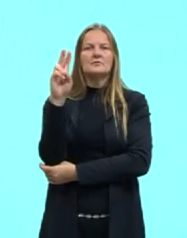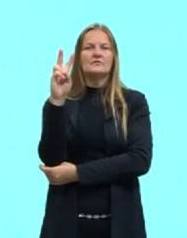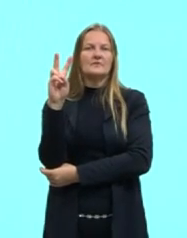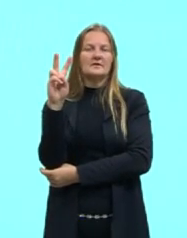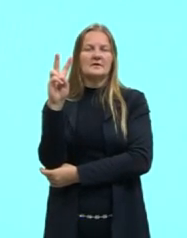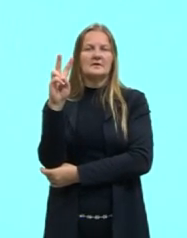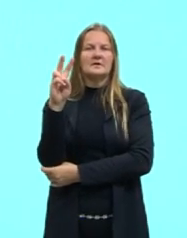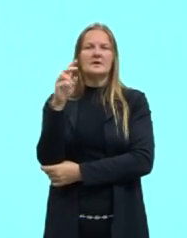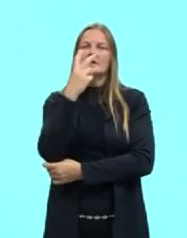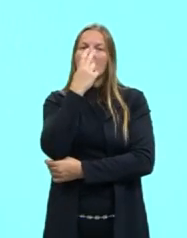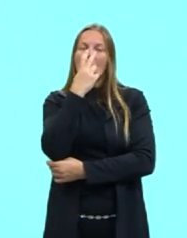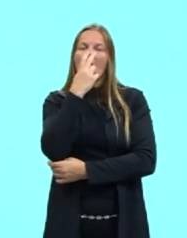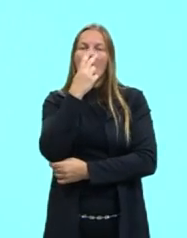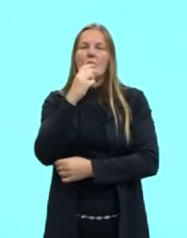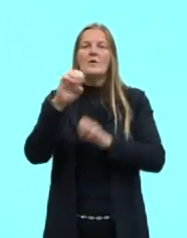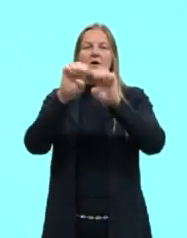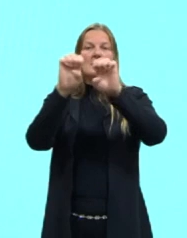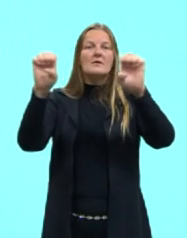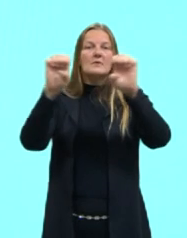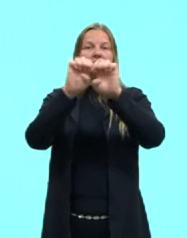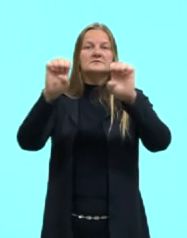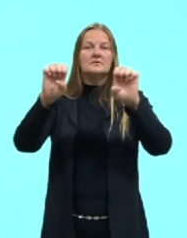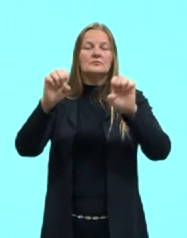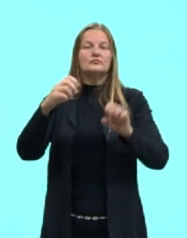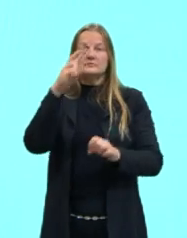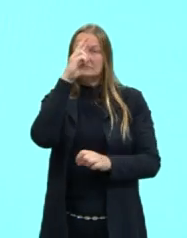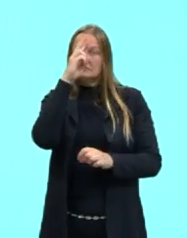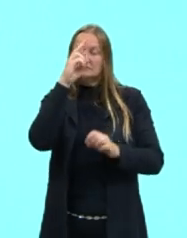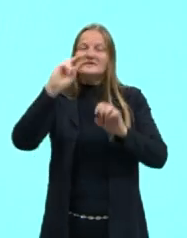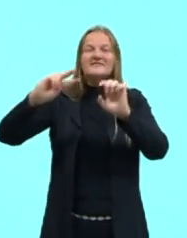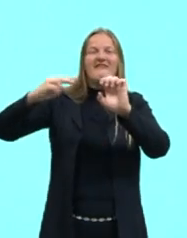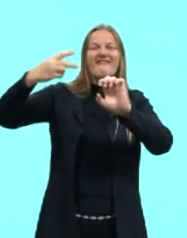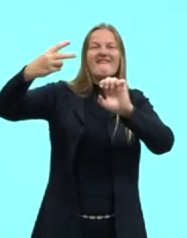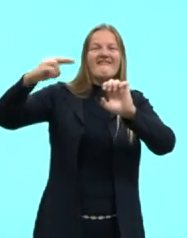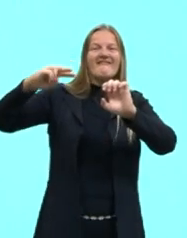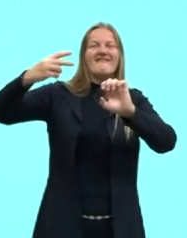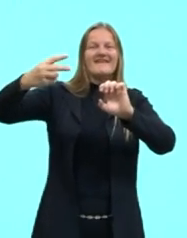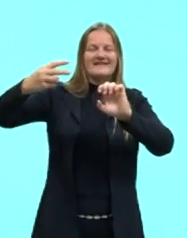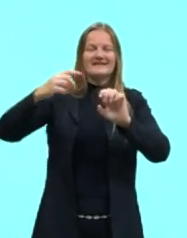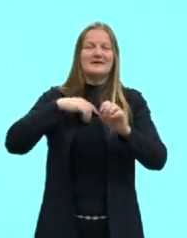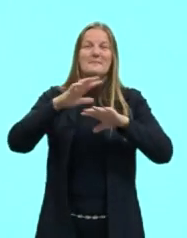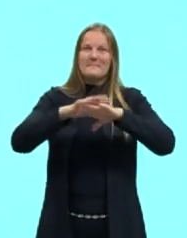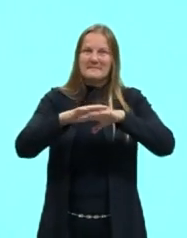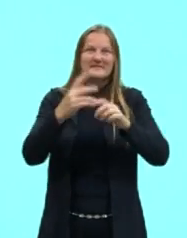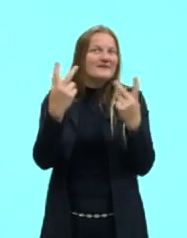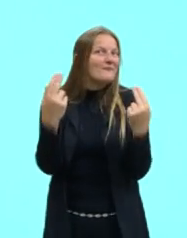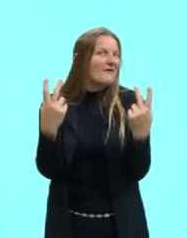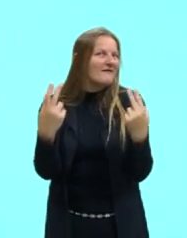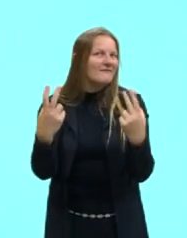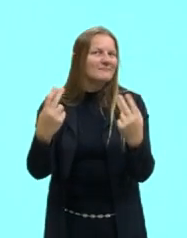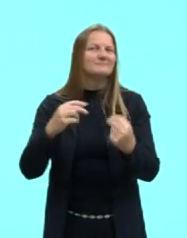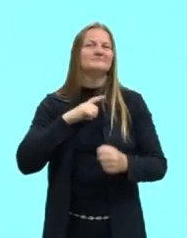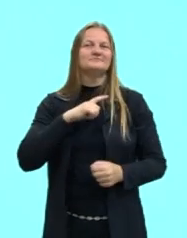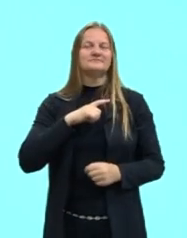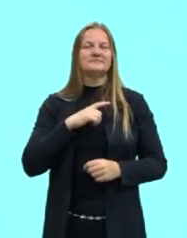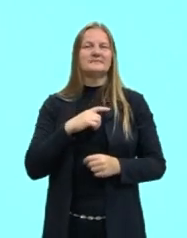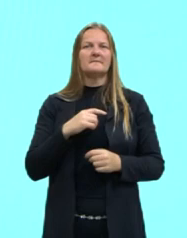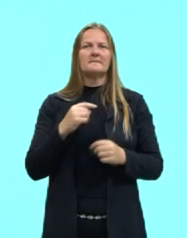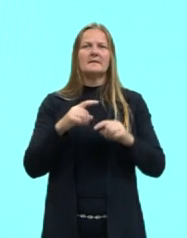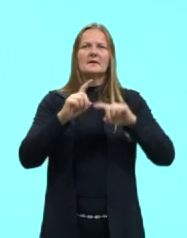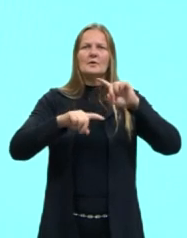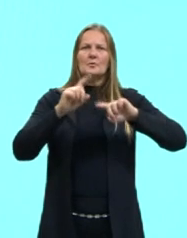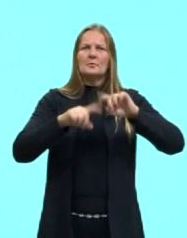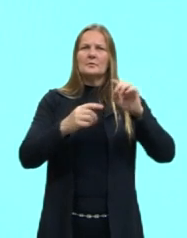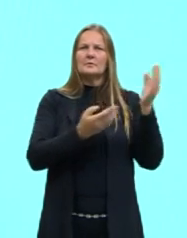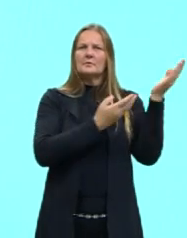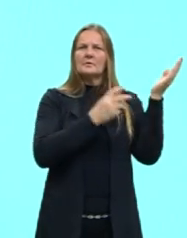grau que vocês aprendem bastante em matemática, tá? Ó, vejam que a gente tem aqui um termo ao quadrado